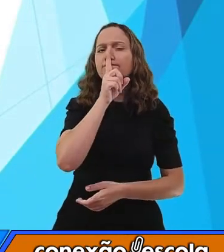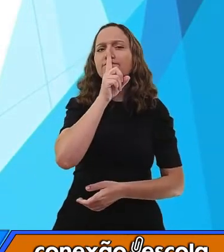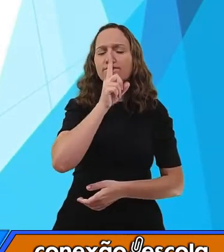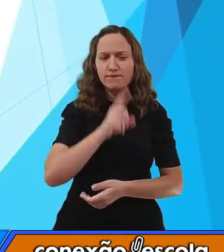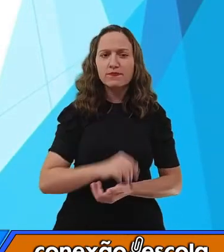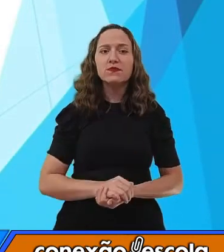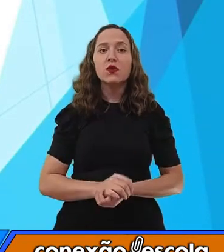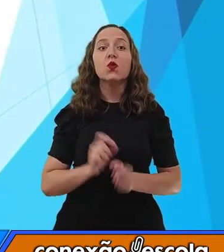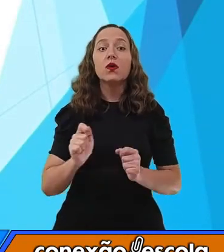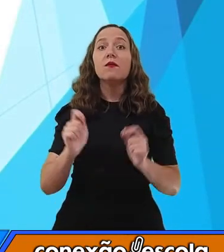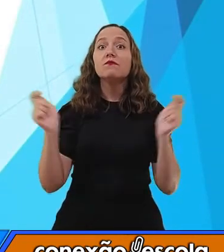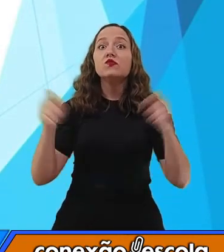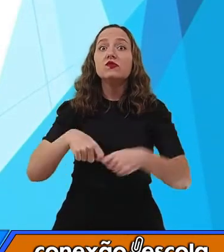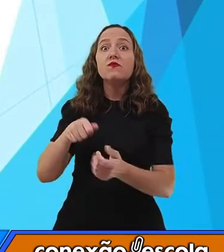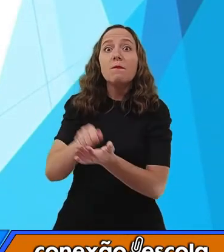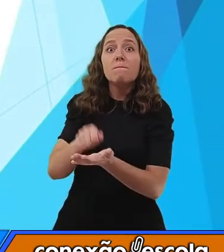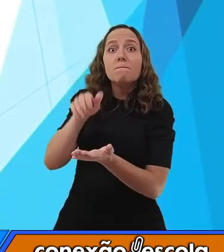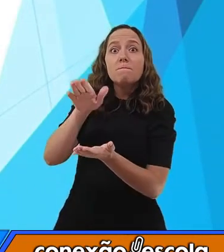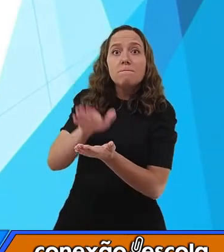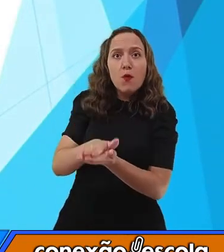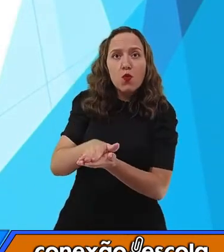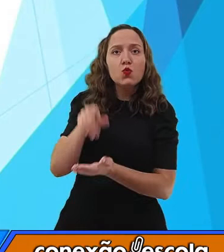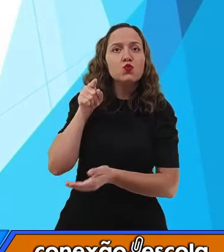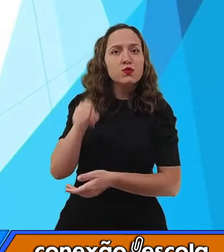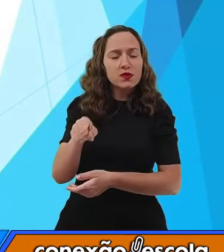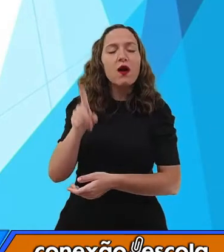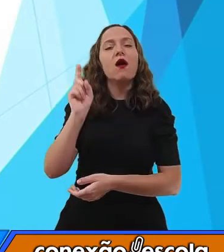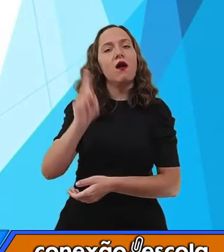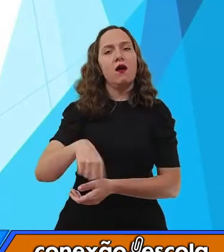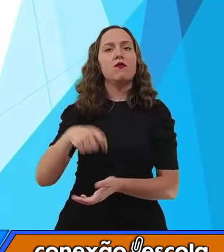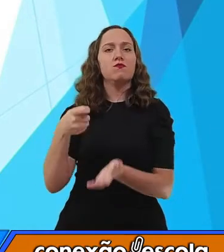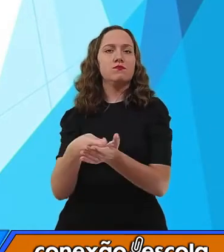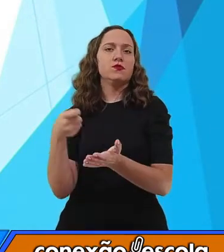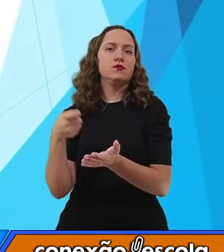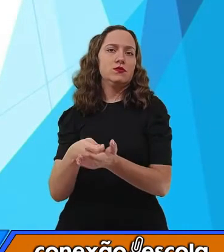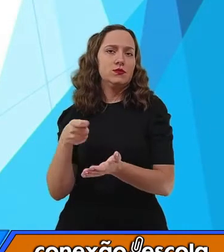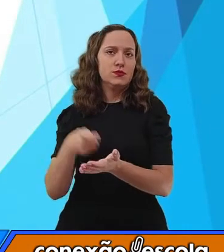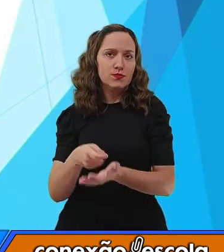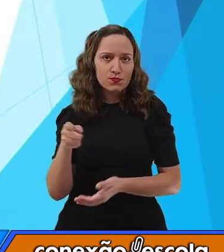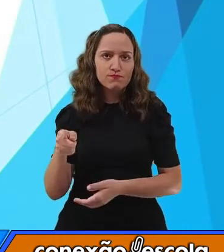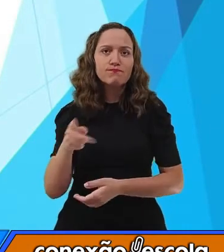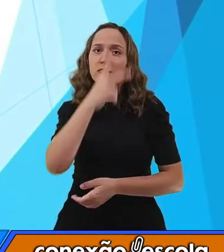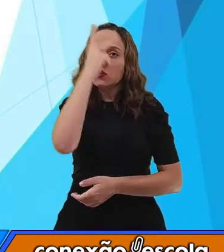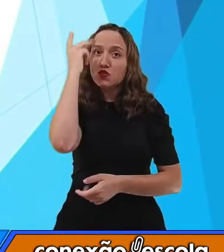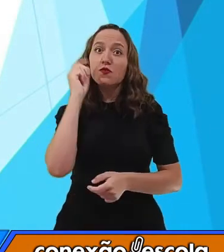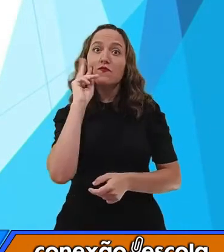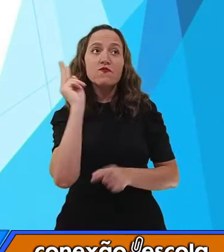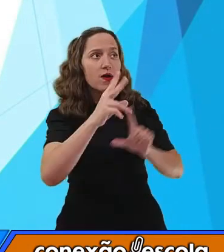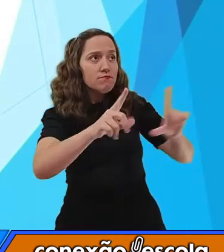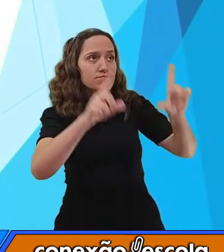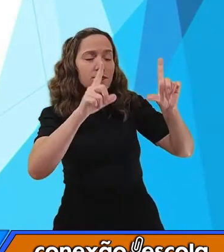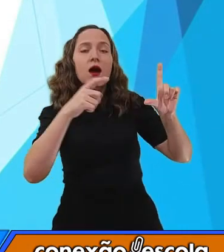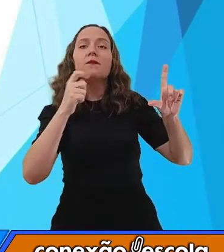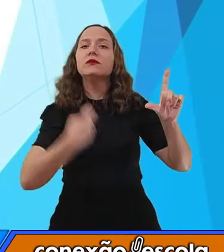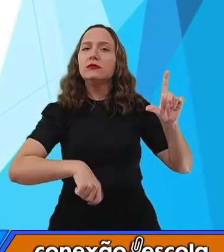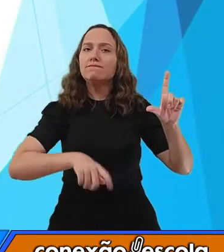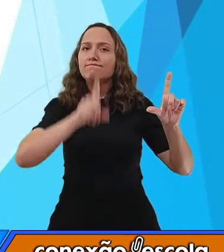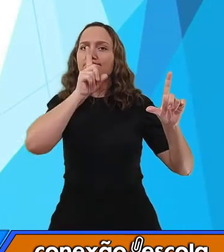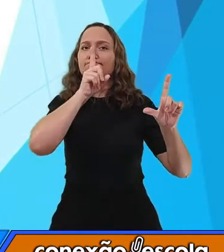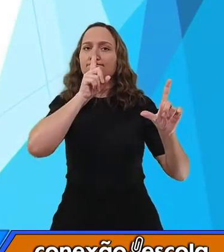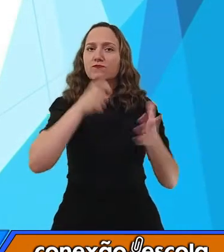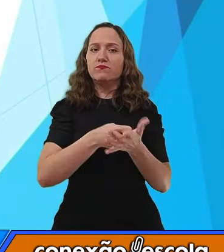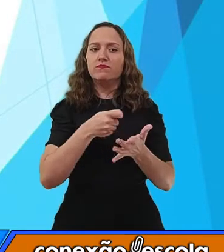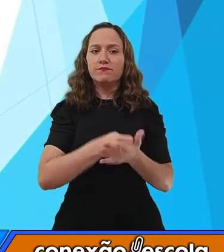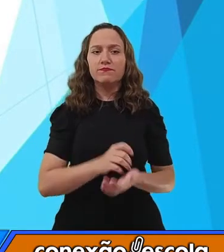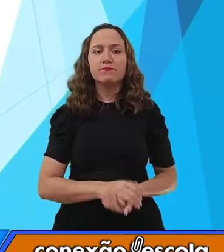sujeito à multa. Então, isso aqui é uma obrigação. A pessoa deve fazer, né? Ó, identifique